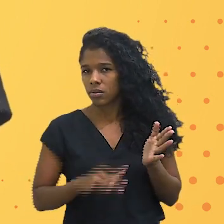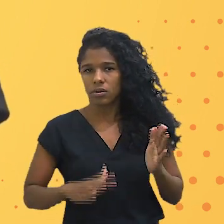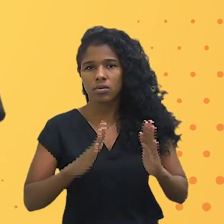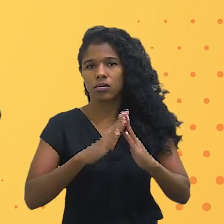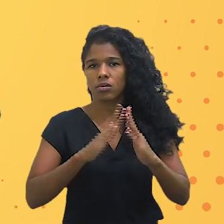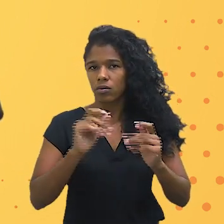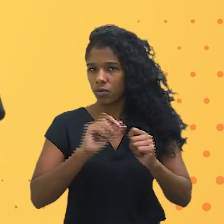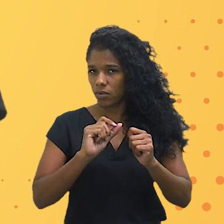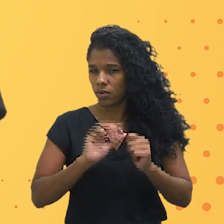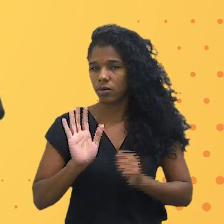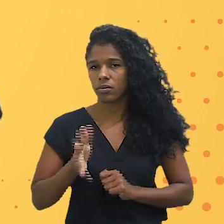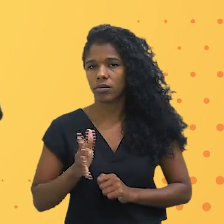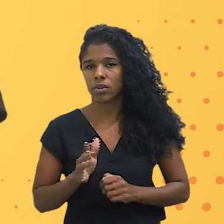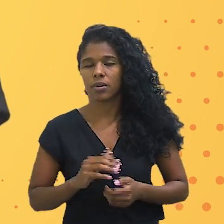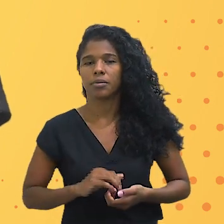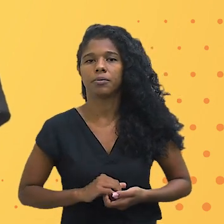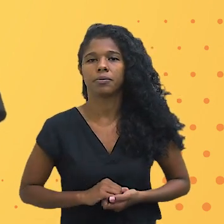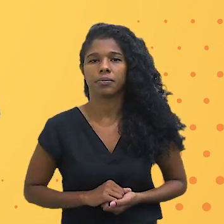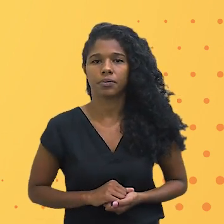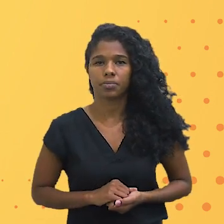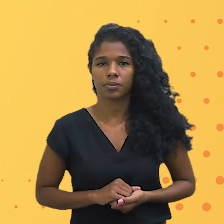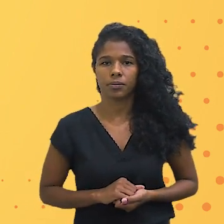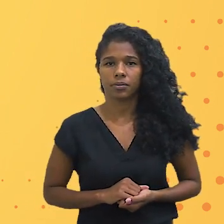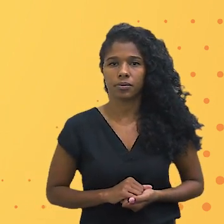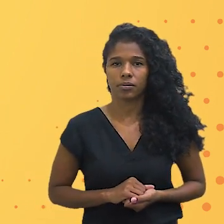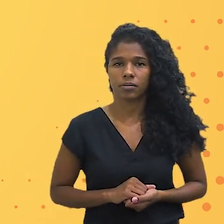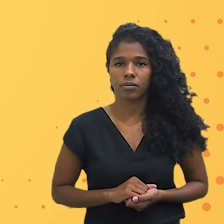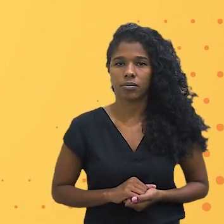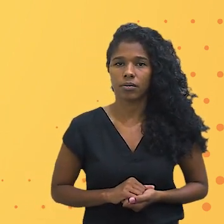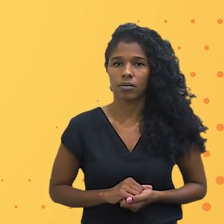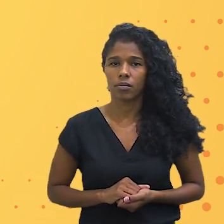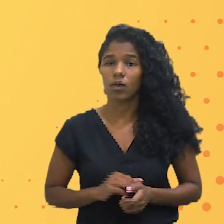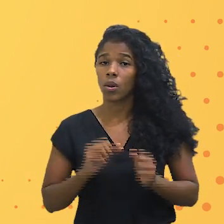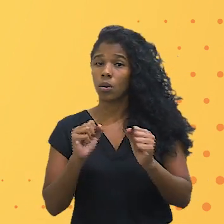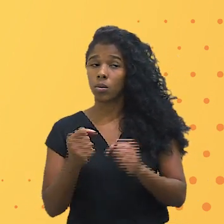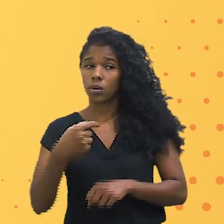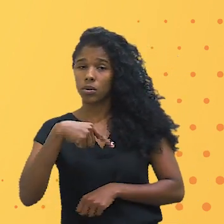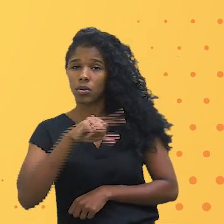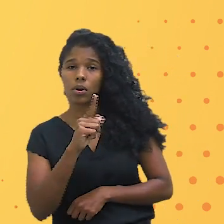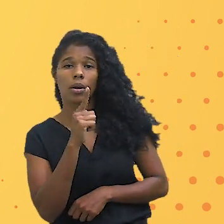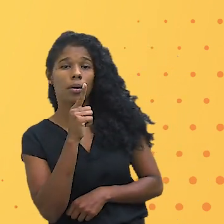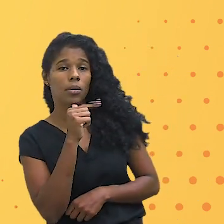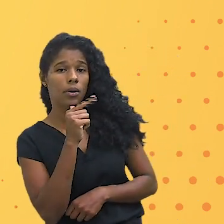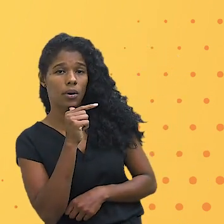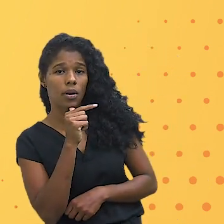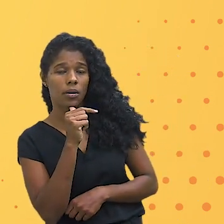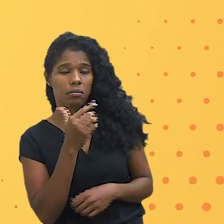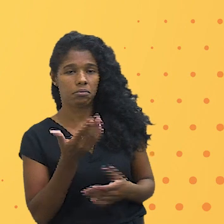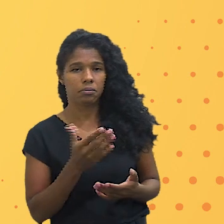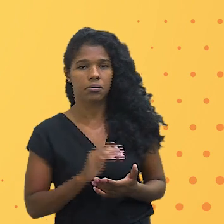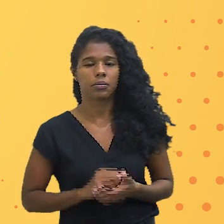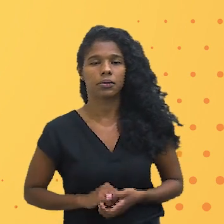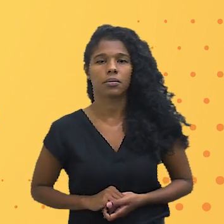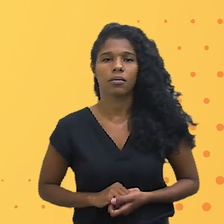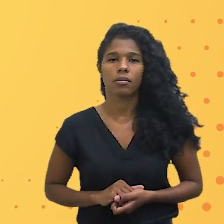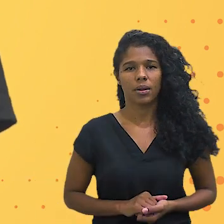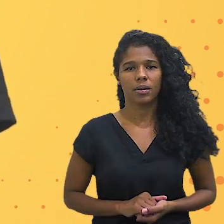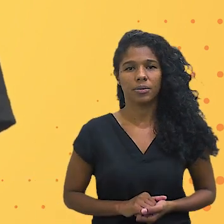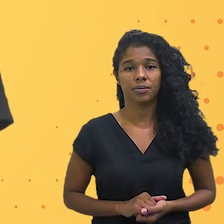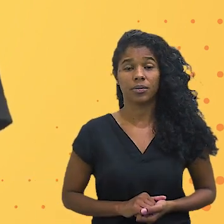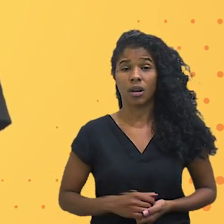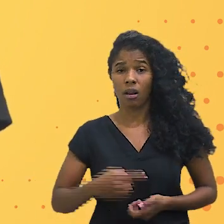I go drink of water? Posso tomar água? Can I go to the bathroom, please?